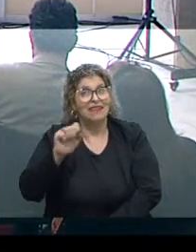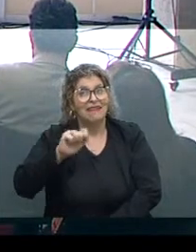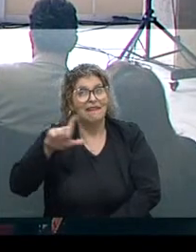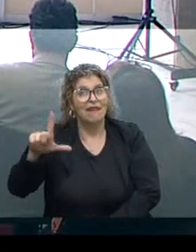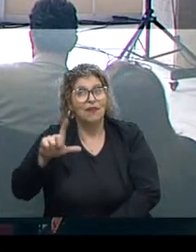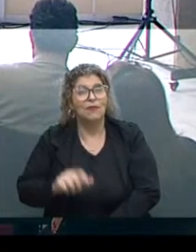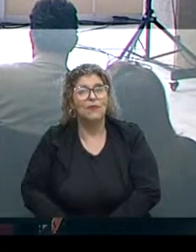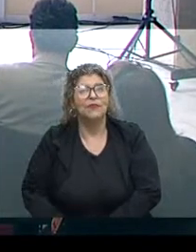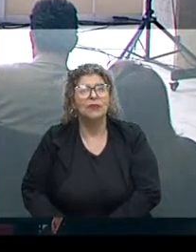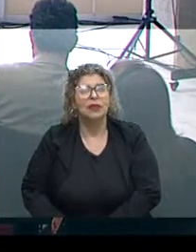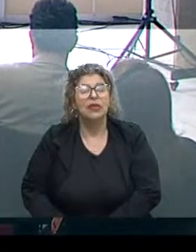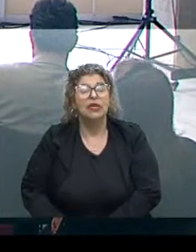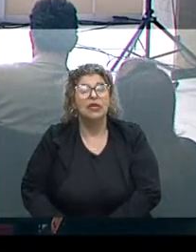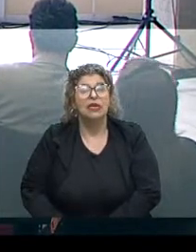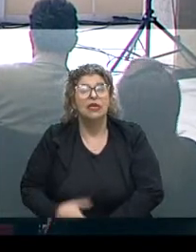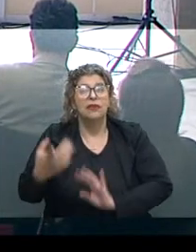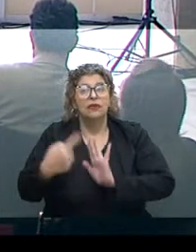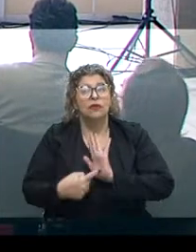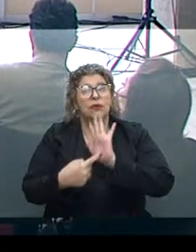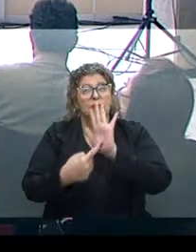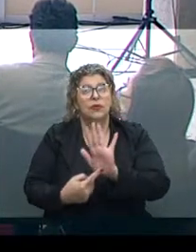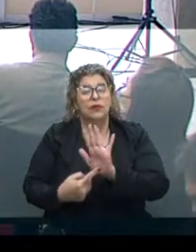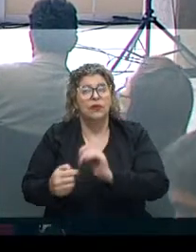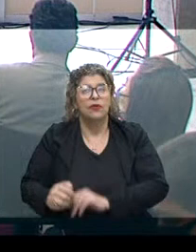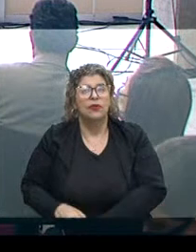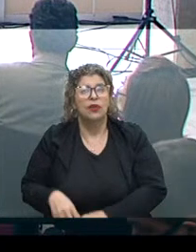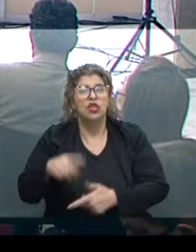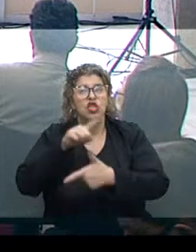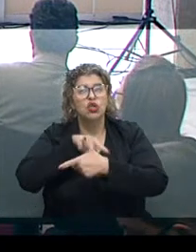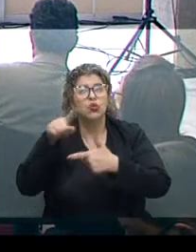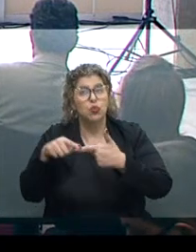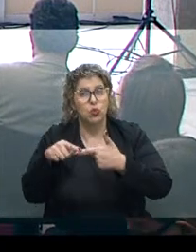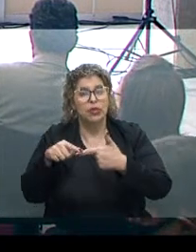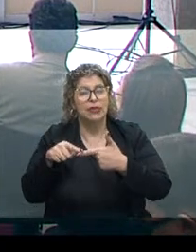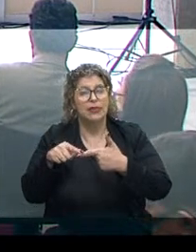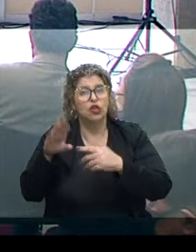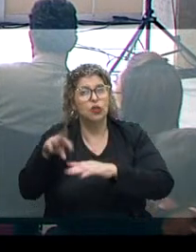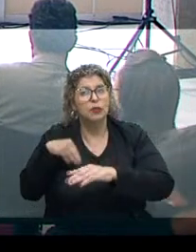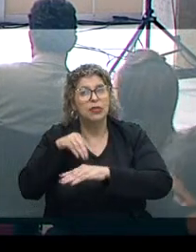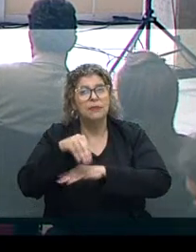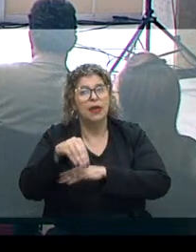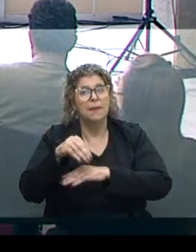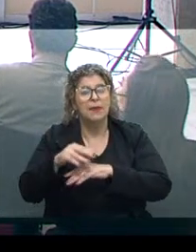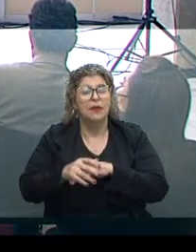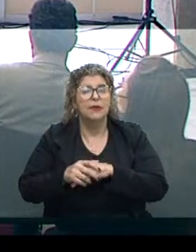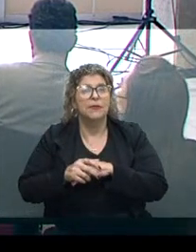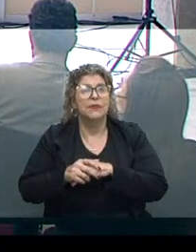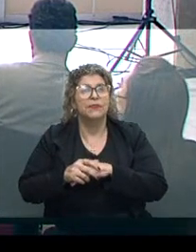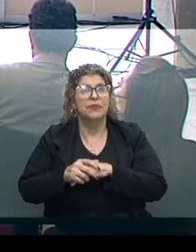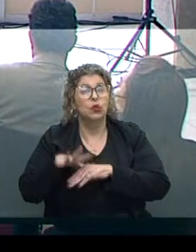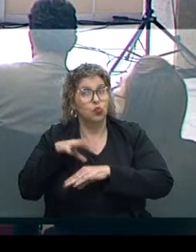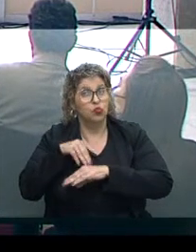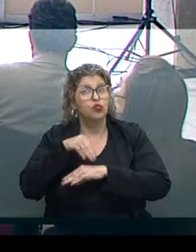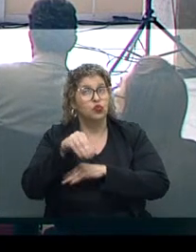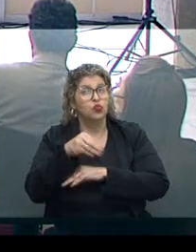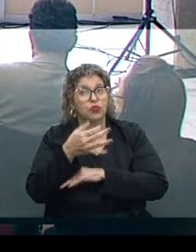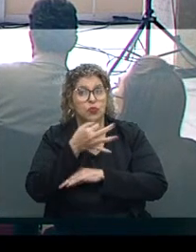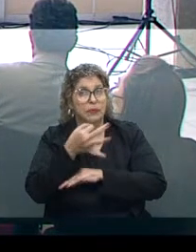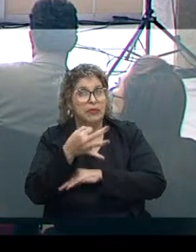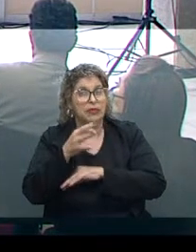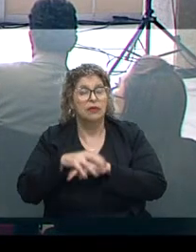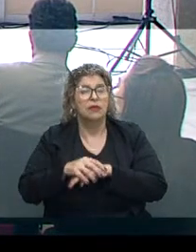Bom, então, assim, o que é que nós vamos mostrar a vocês aqui? Tem duas questões aqui que nós podemos encaminhar já como sugestão, obviamente,